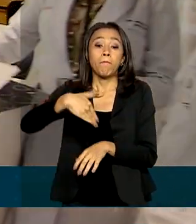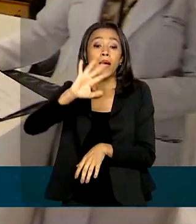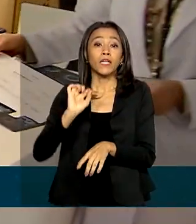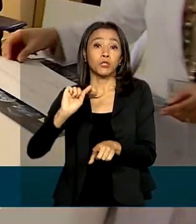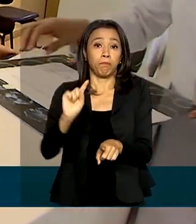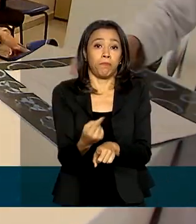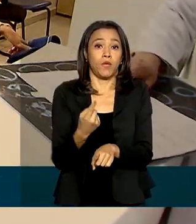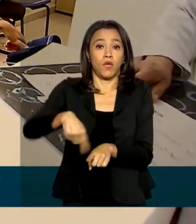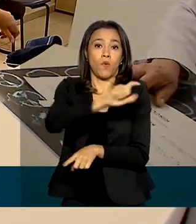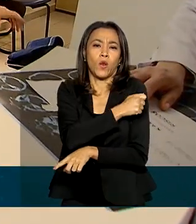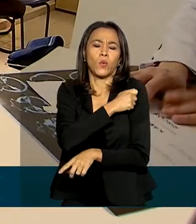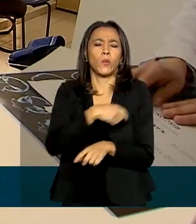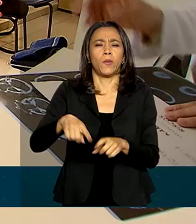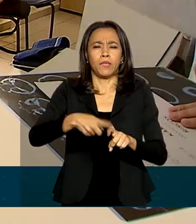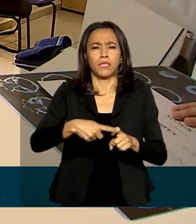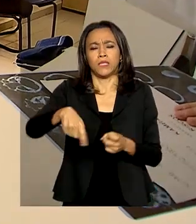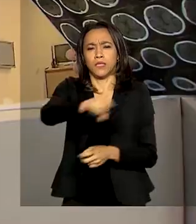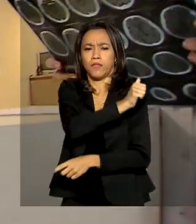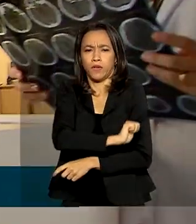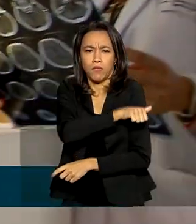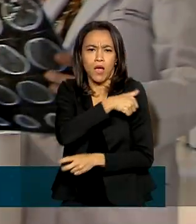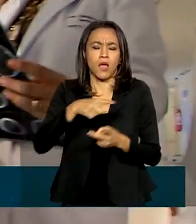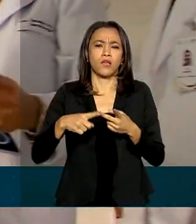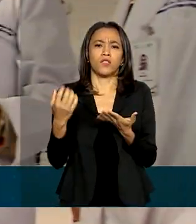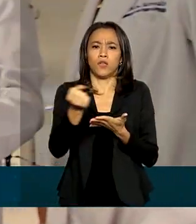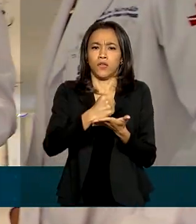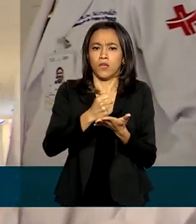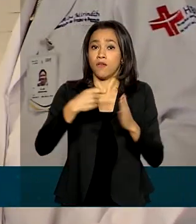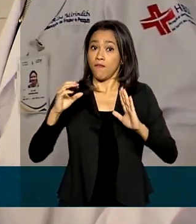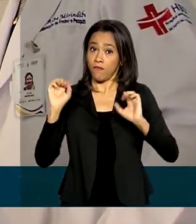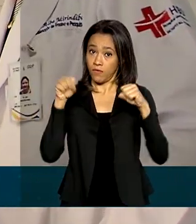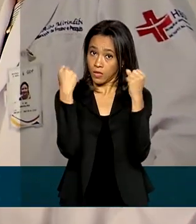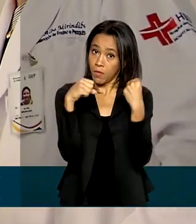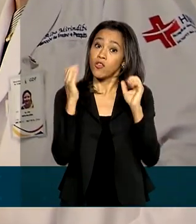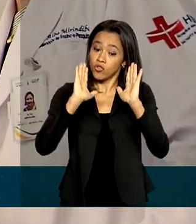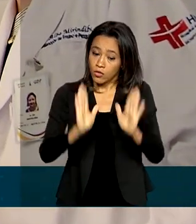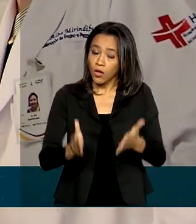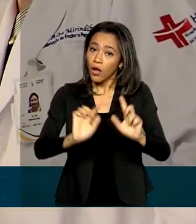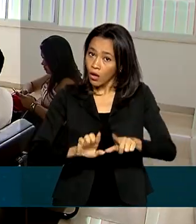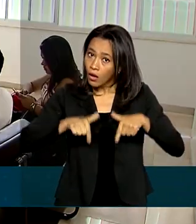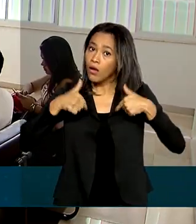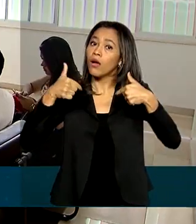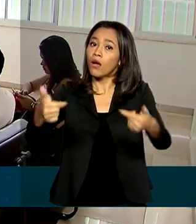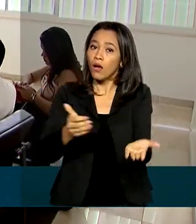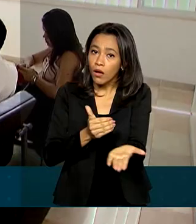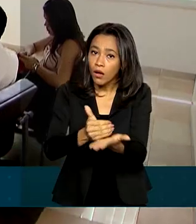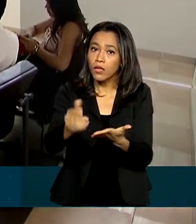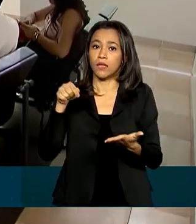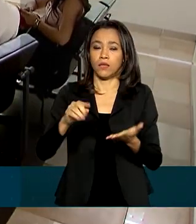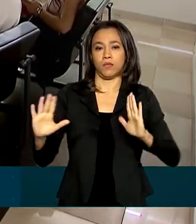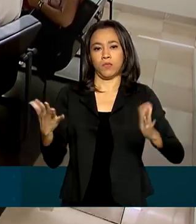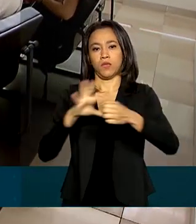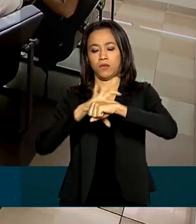medicina, enfermagem, fisioterapia, farmácia, já estão atuando durante essa pandemia.